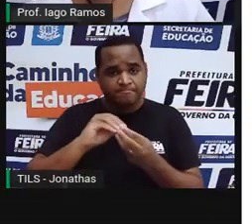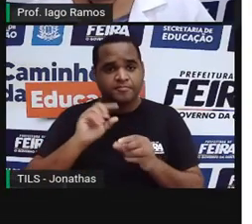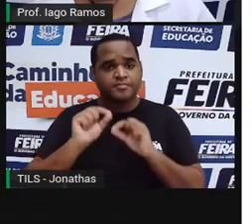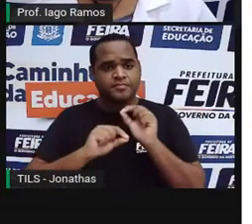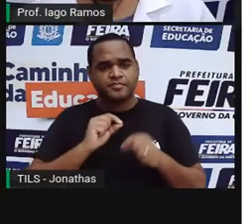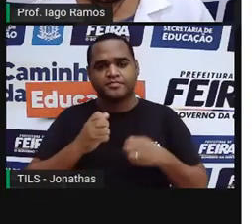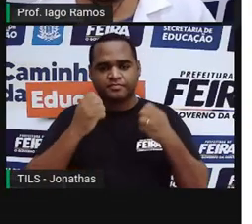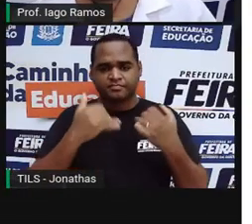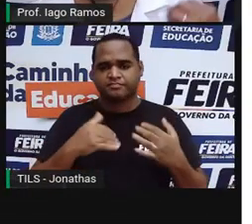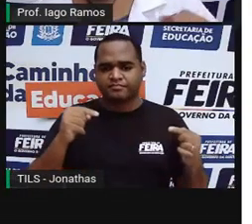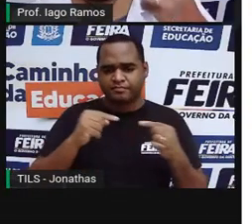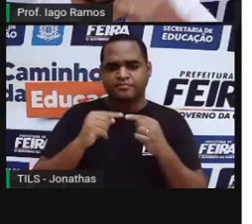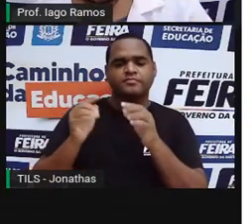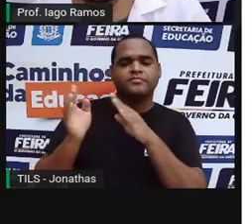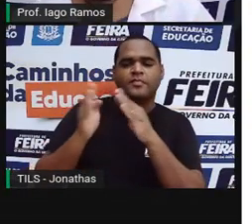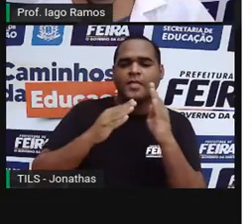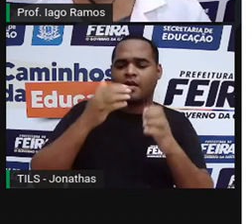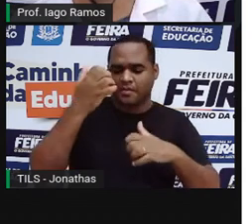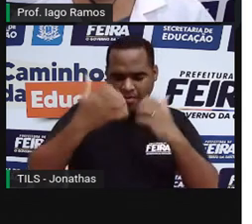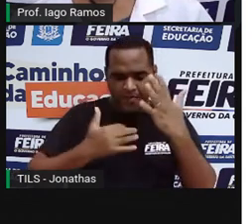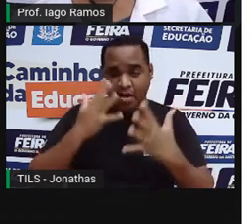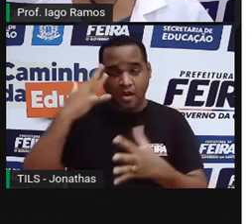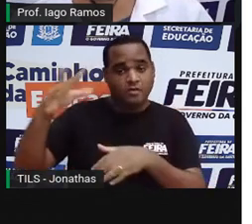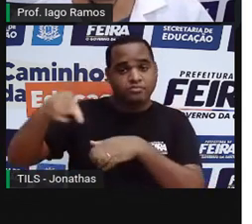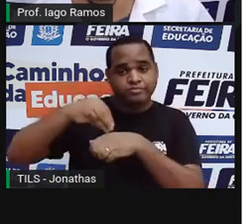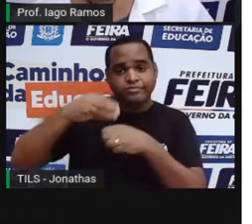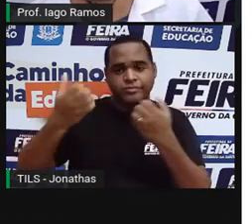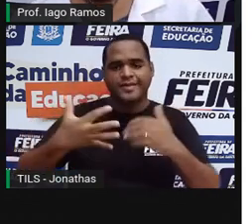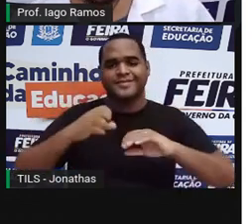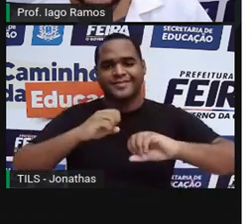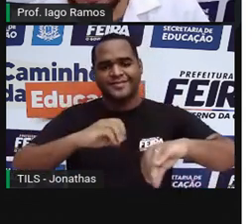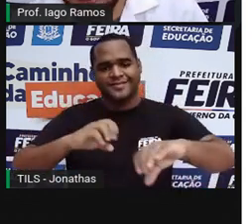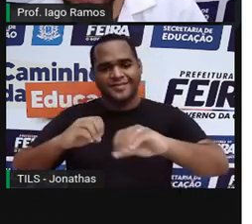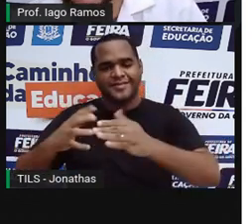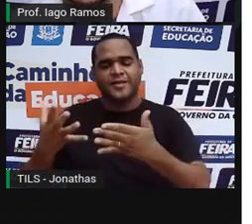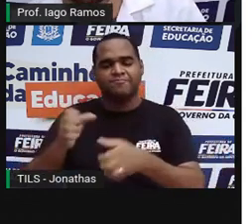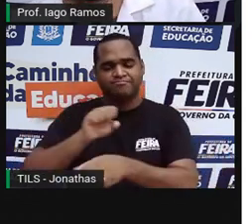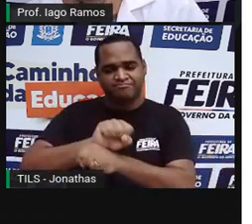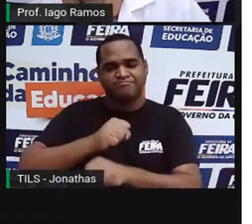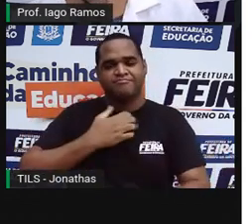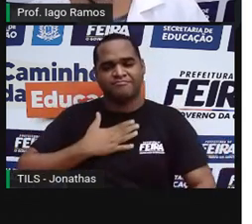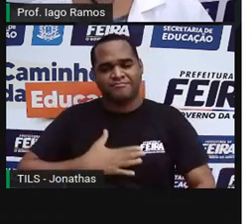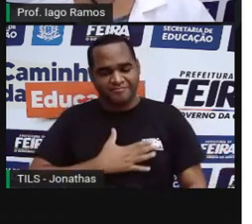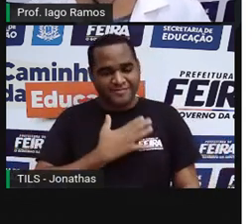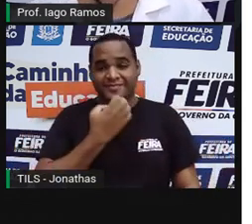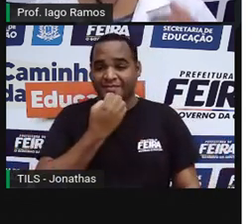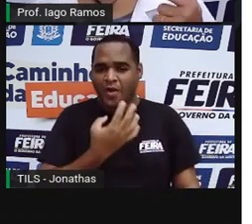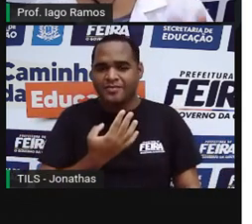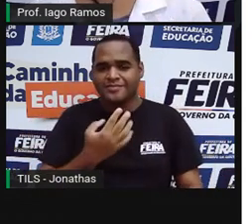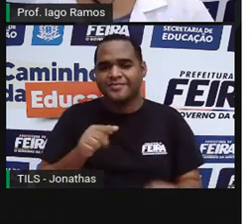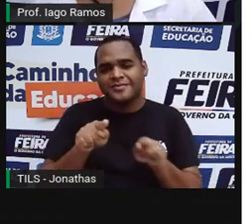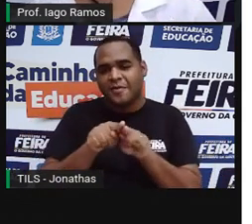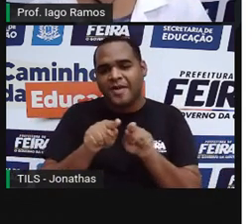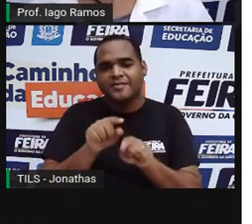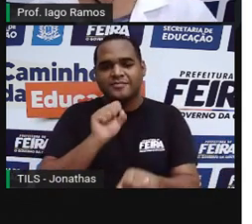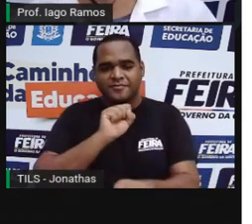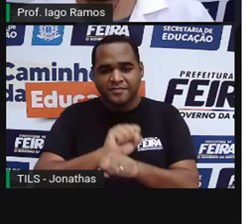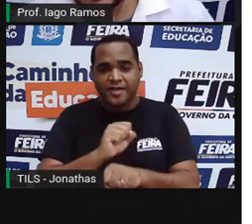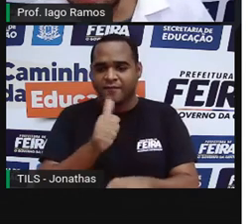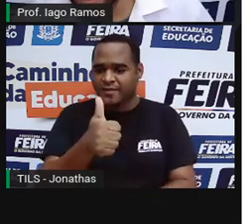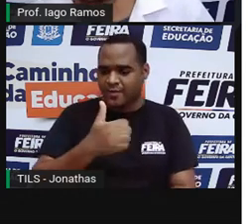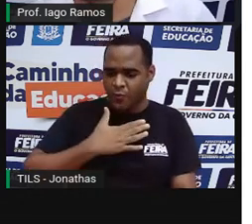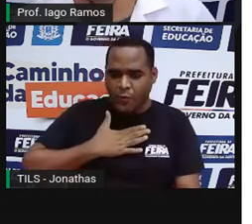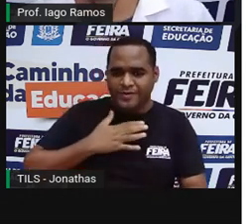a mensagem do que a gente trouxe para essa aula? Bom, eu espero que sim, na verdade. Espero também que você tenha